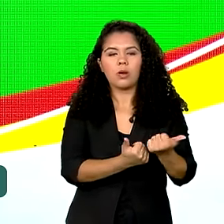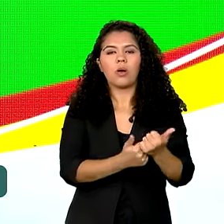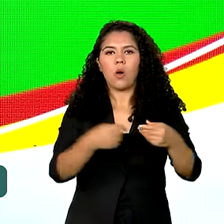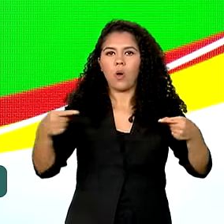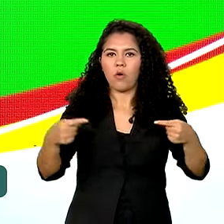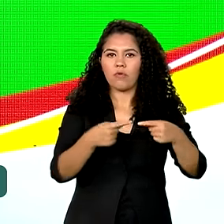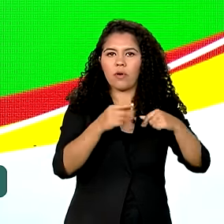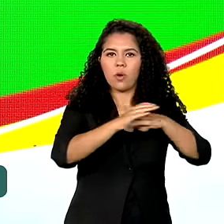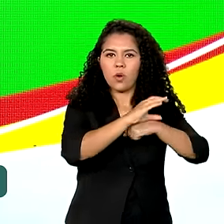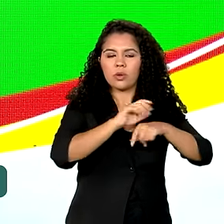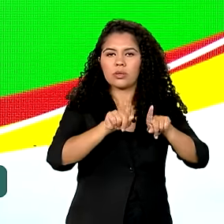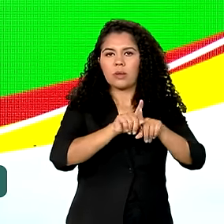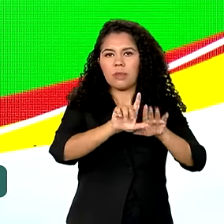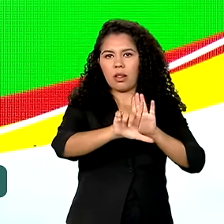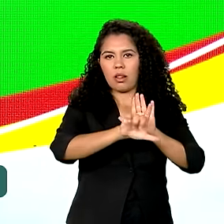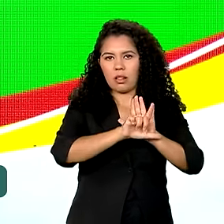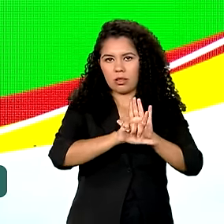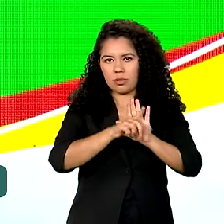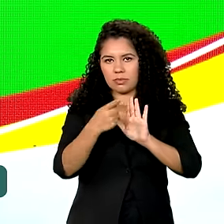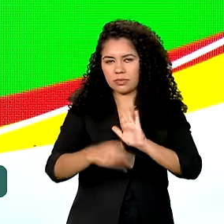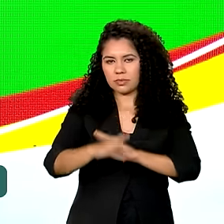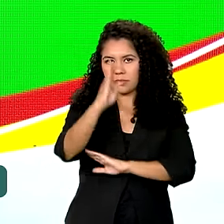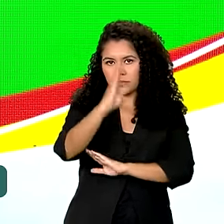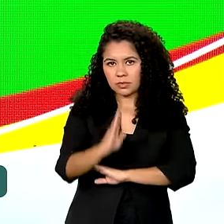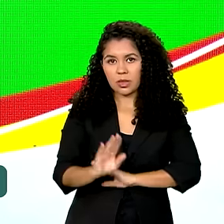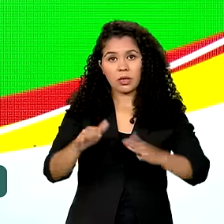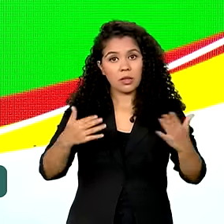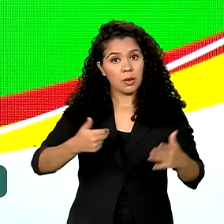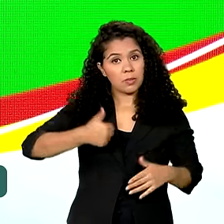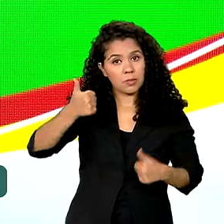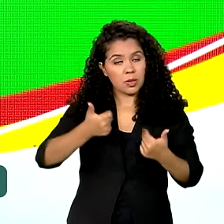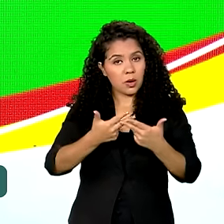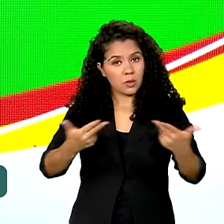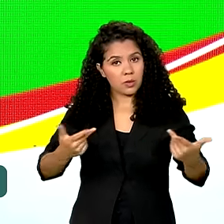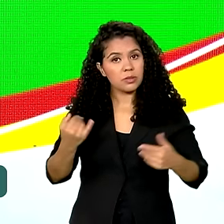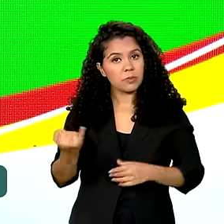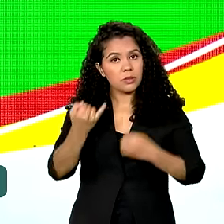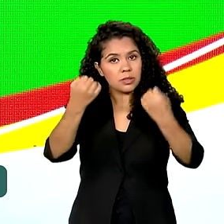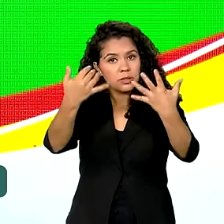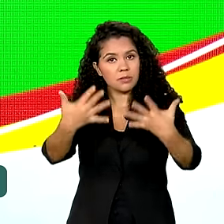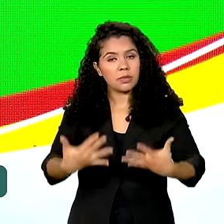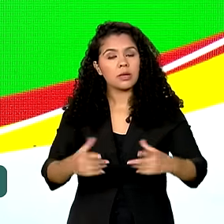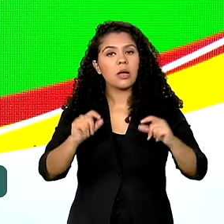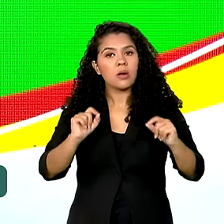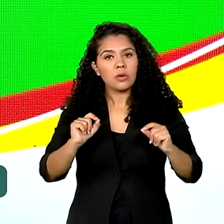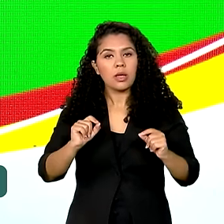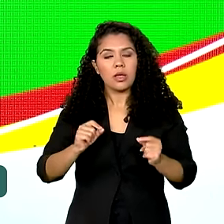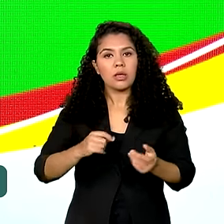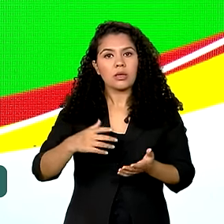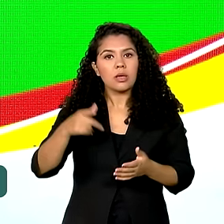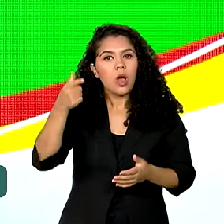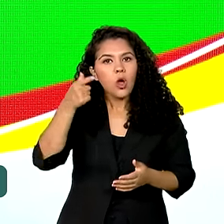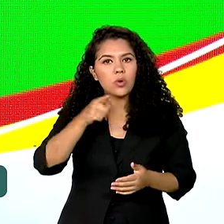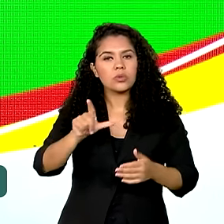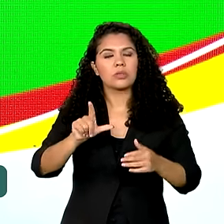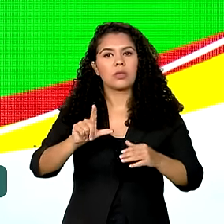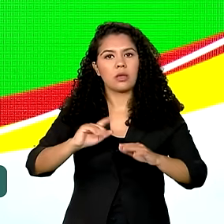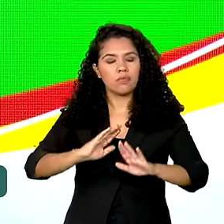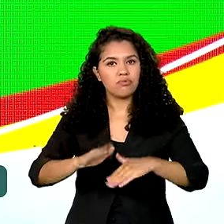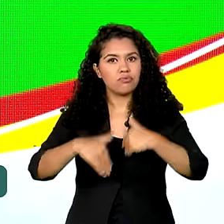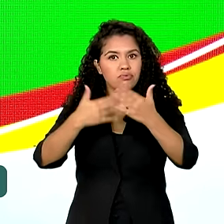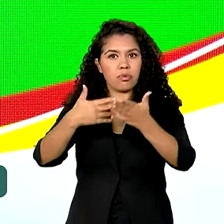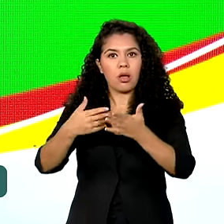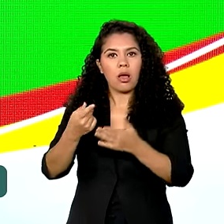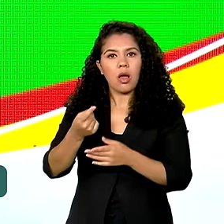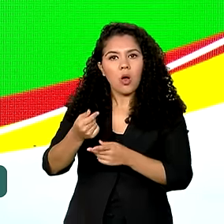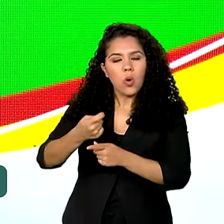Constituição e nas leis do país. Então, primeira coisa, é importante dizer que a recuperação financeira do Estado do Rio Grande do